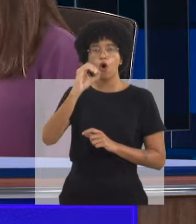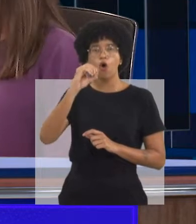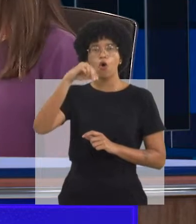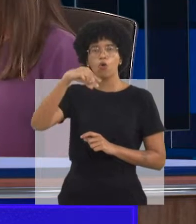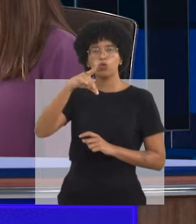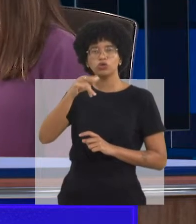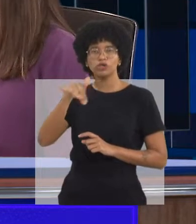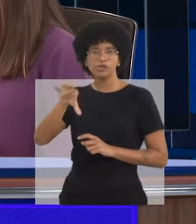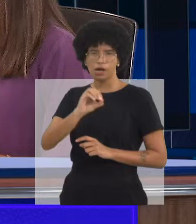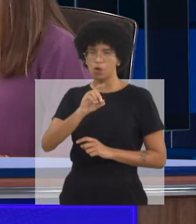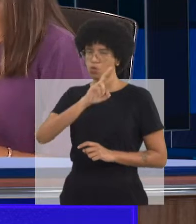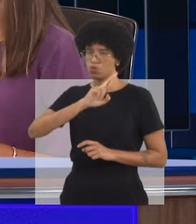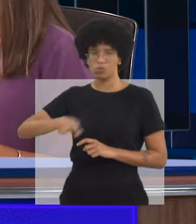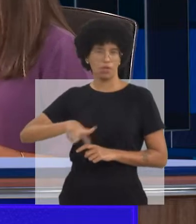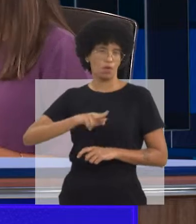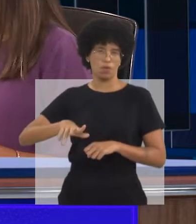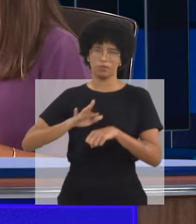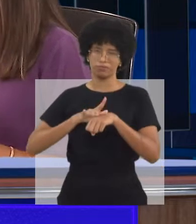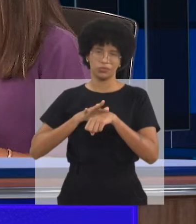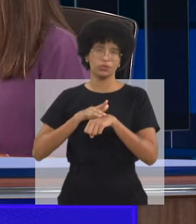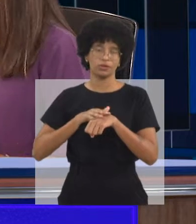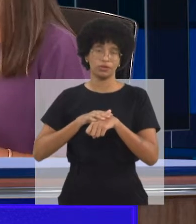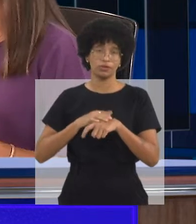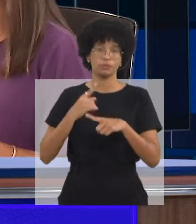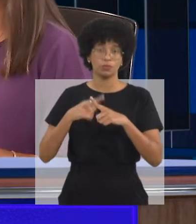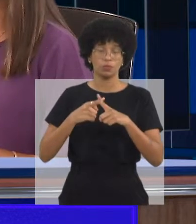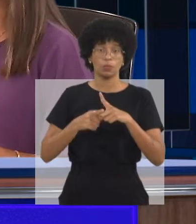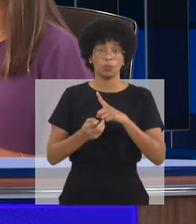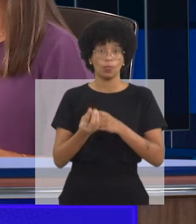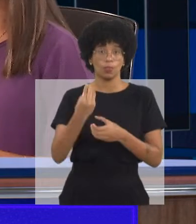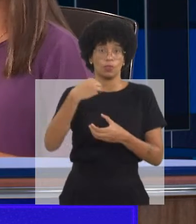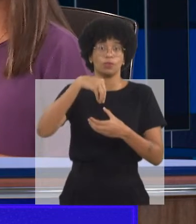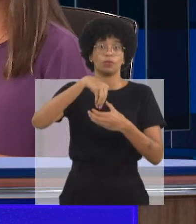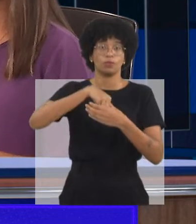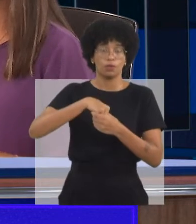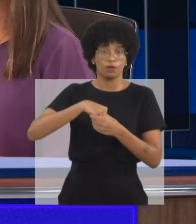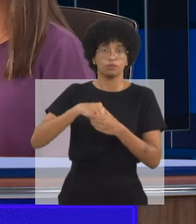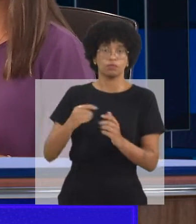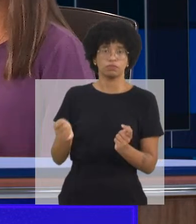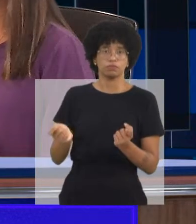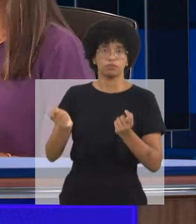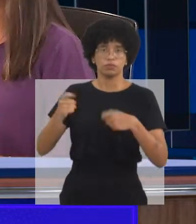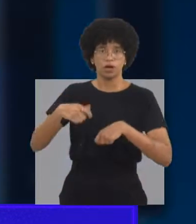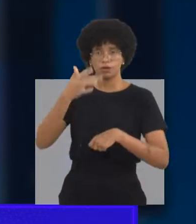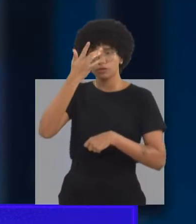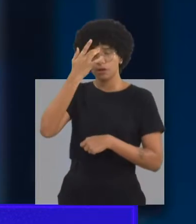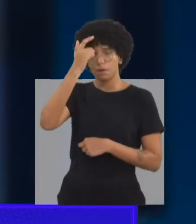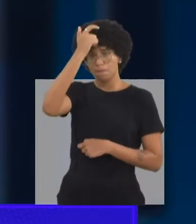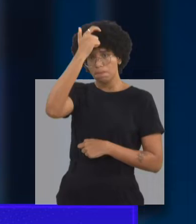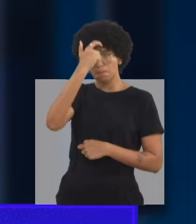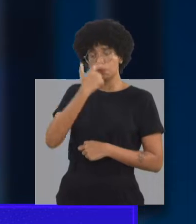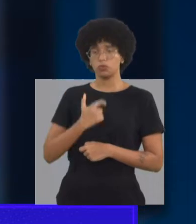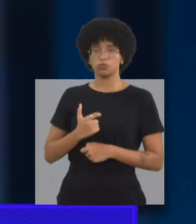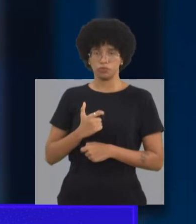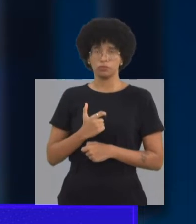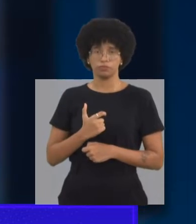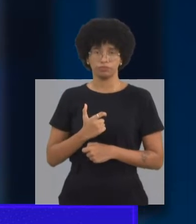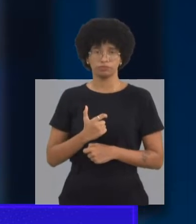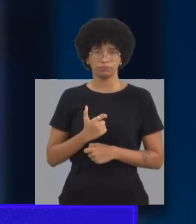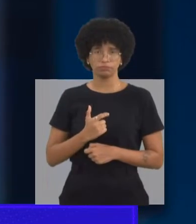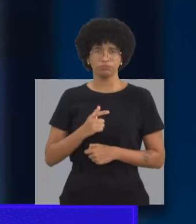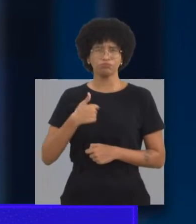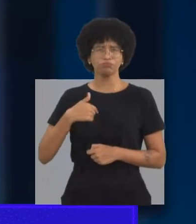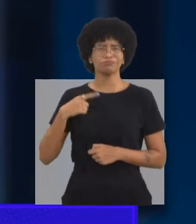uma sigla conhecida como TEA, transtorno do espectro autista. O autismo, ele é uma condição, ele não é uma